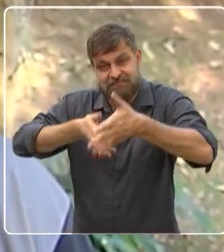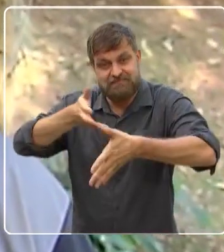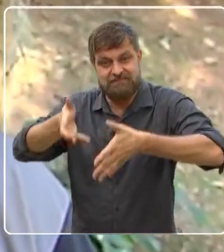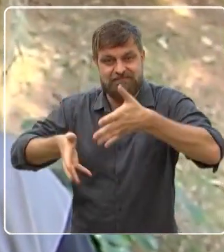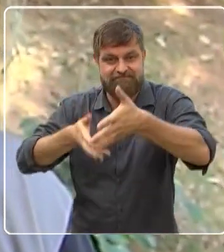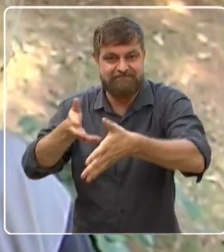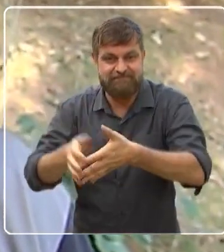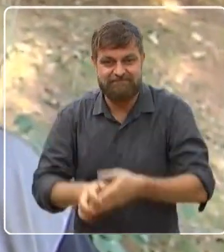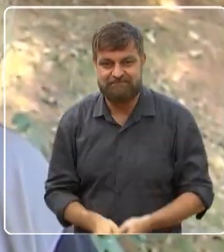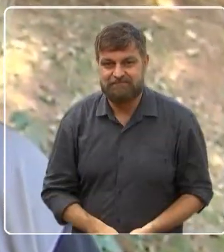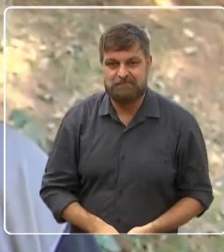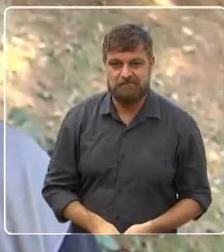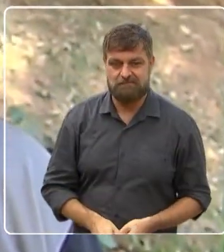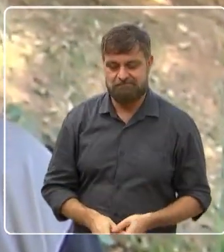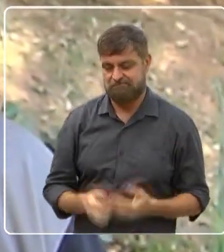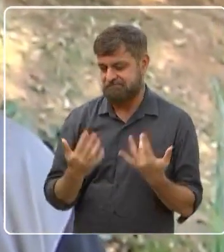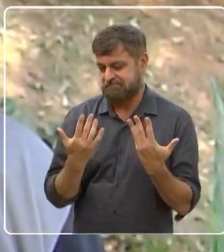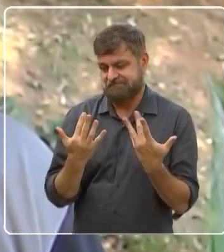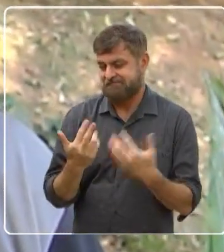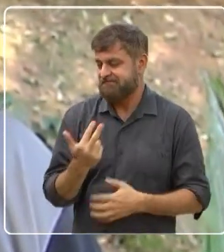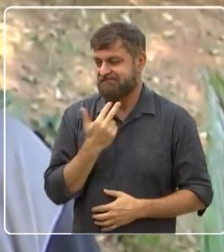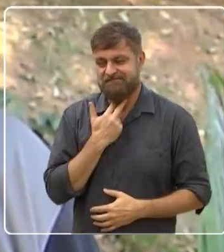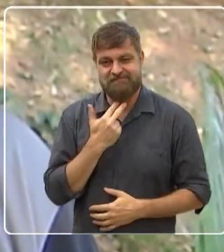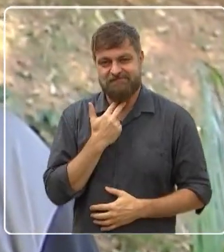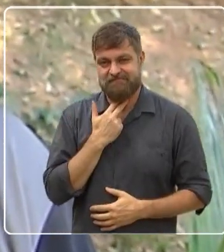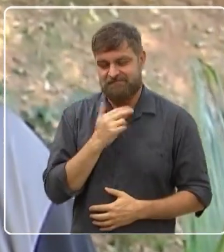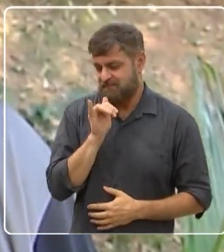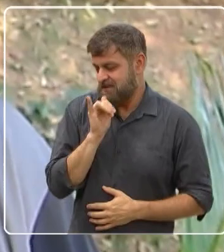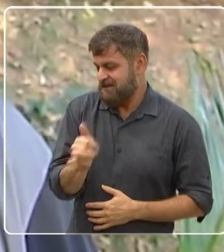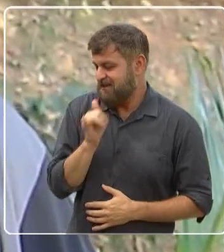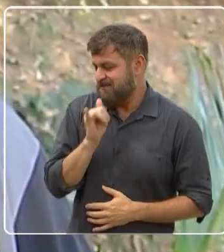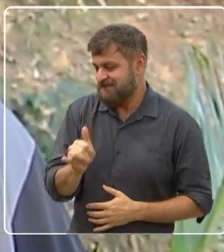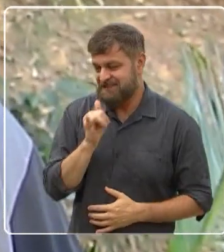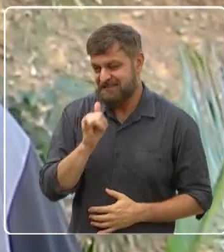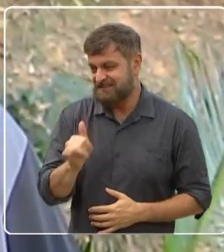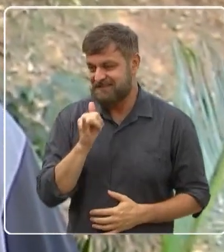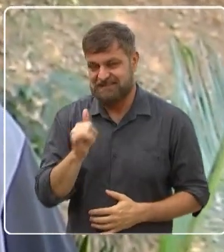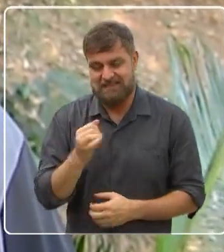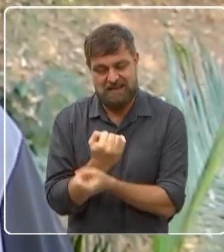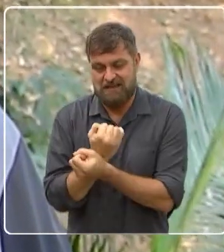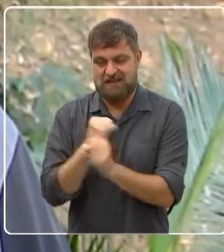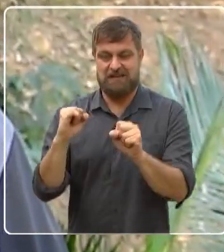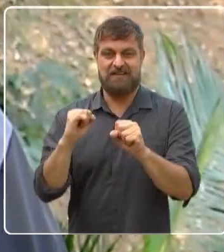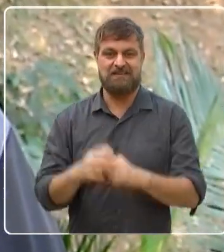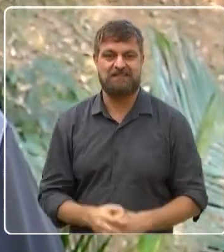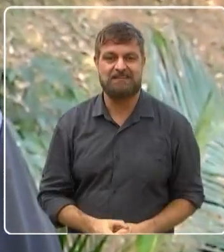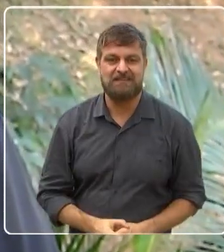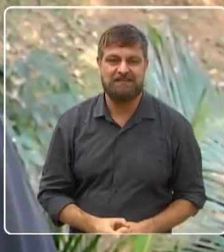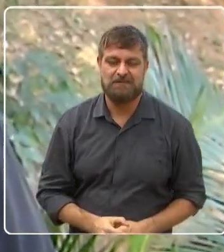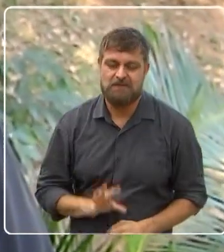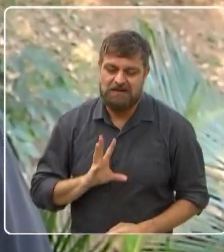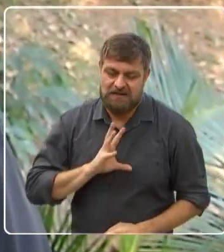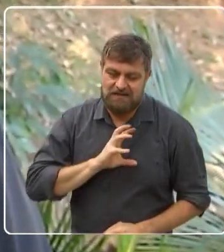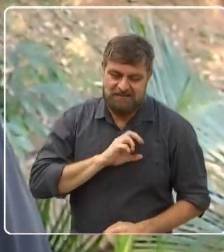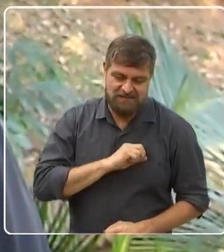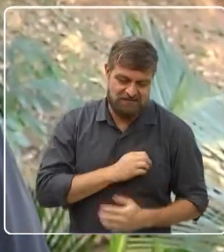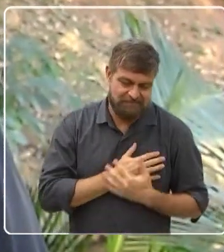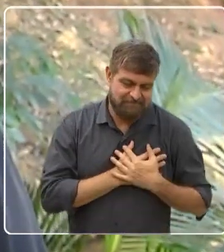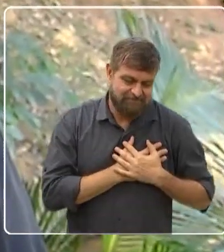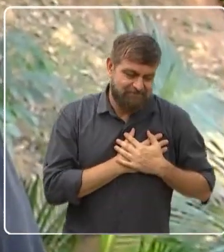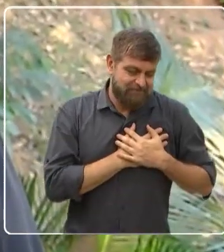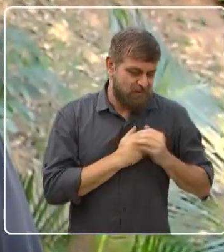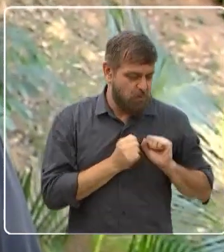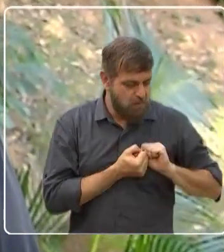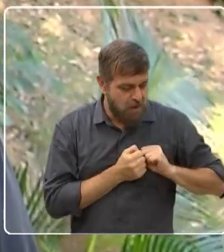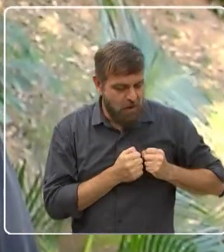falar, mas com palavras não sei dizer como é grande